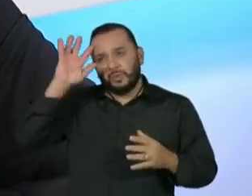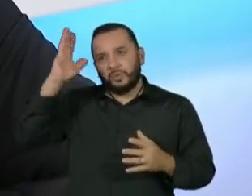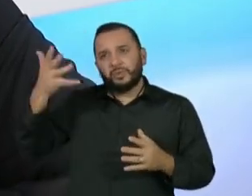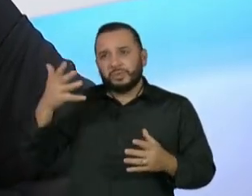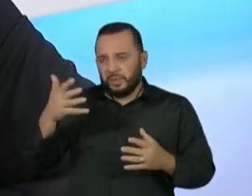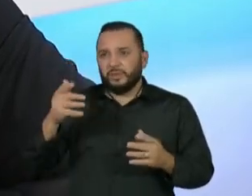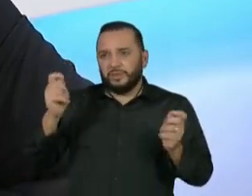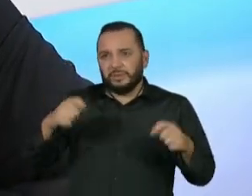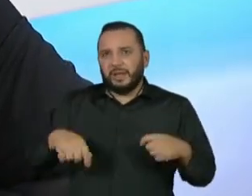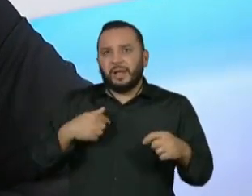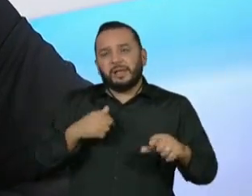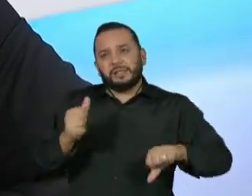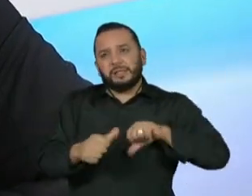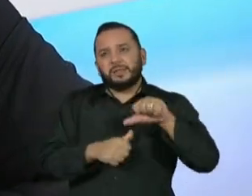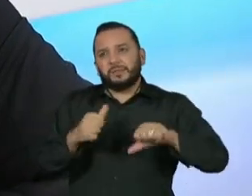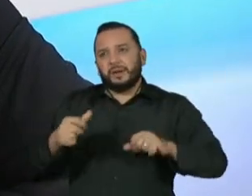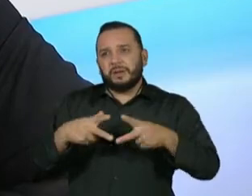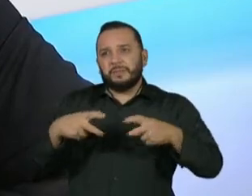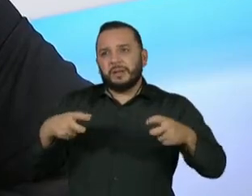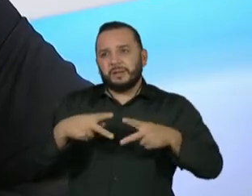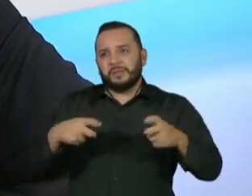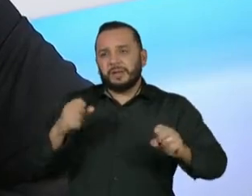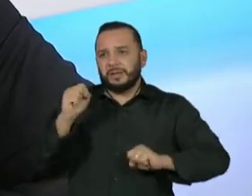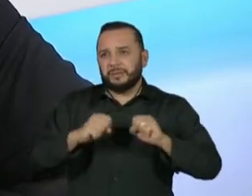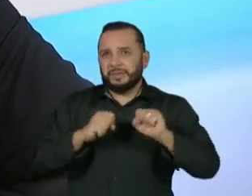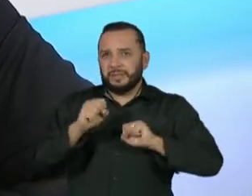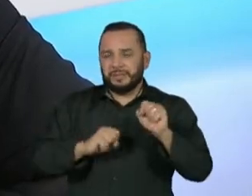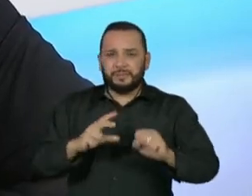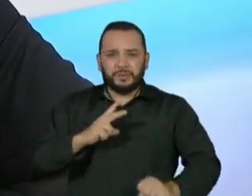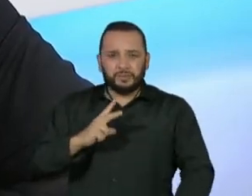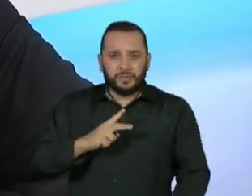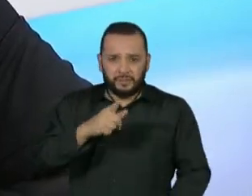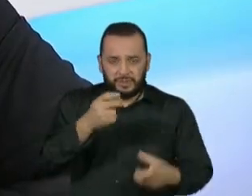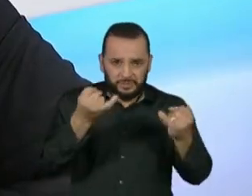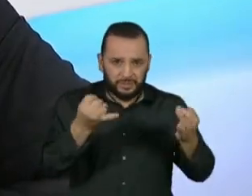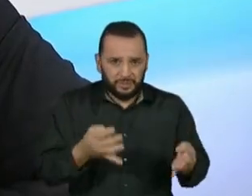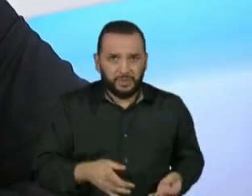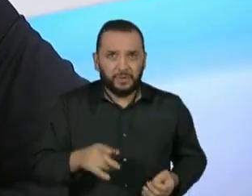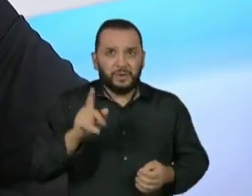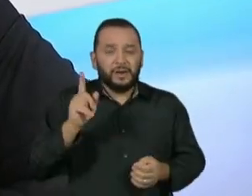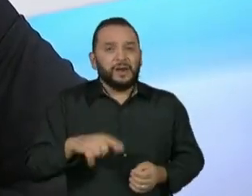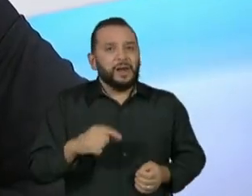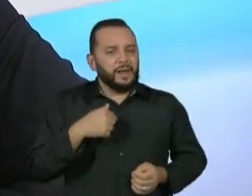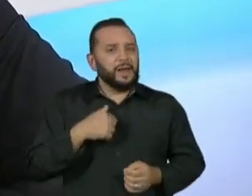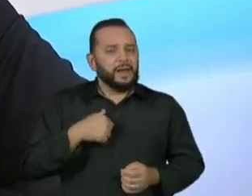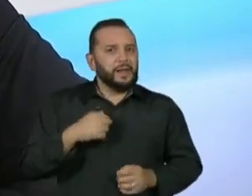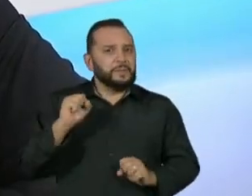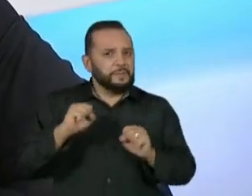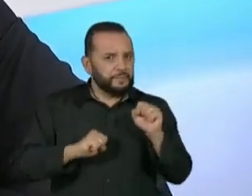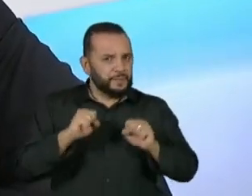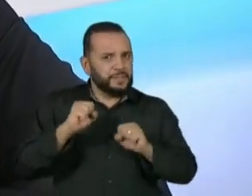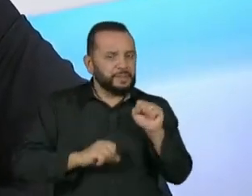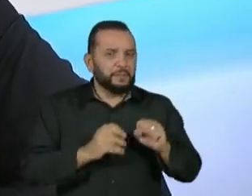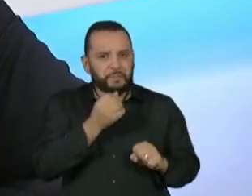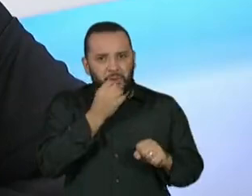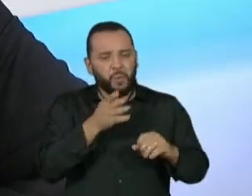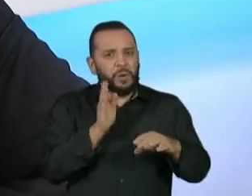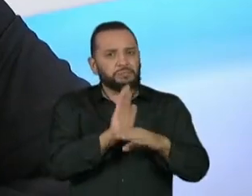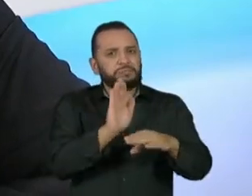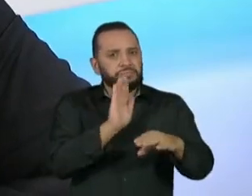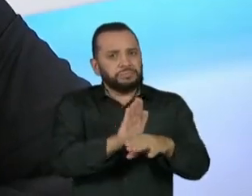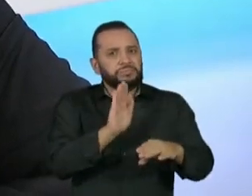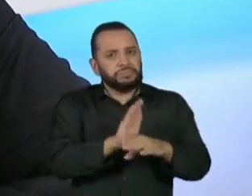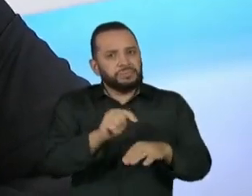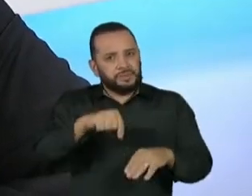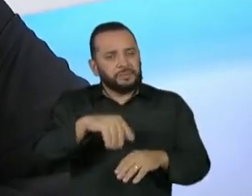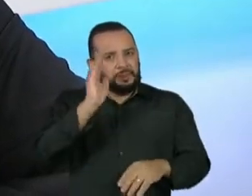a empresa. Mas como você colocou, ela é uma das três vacas sagradas e o que não falta é adoradores